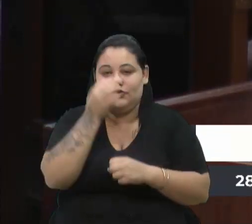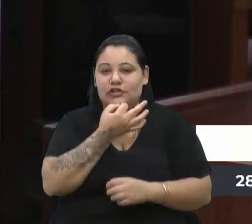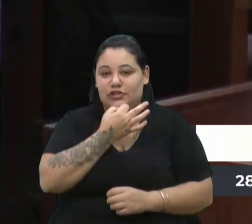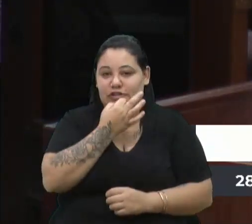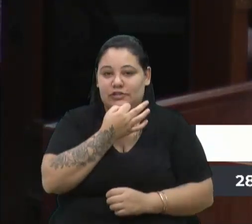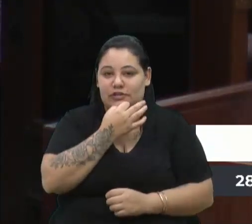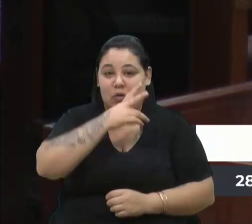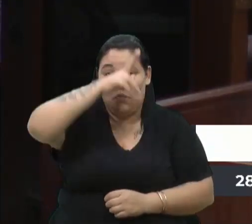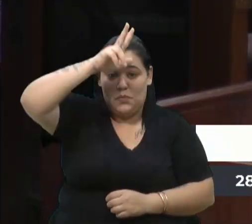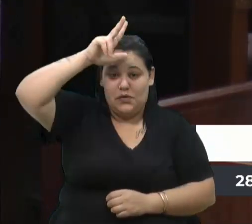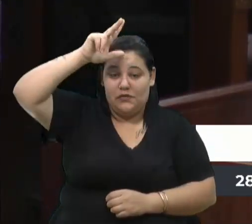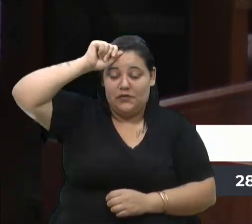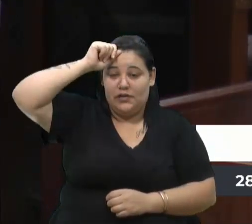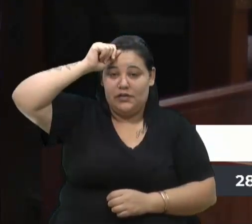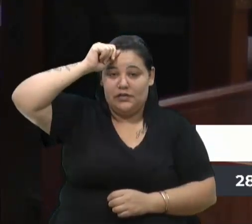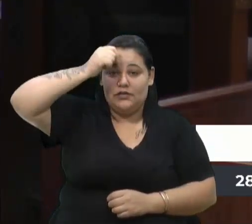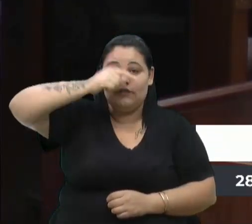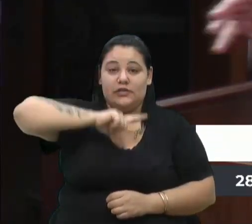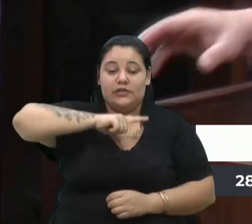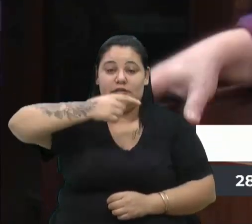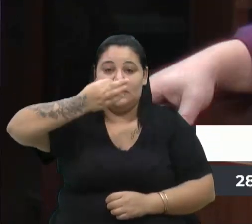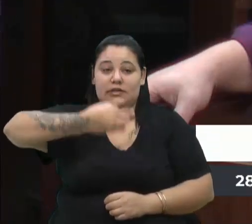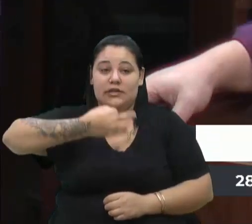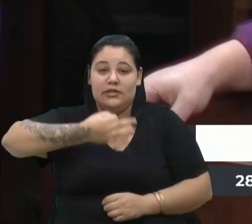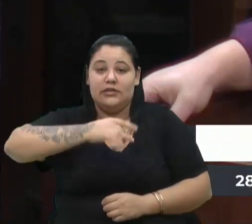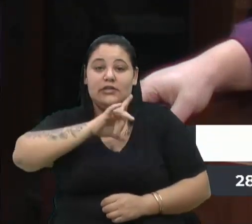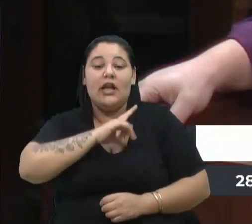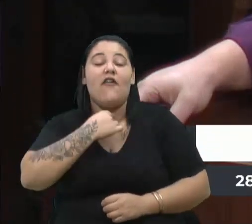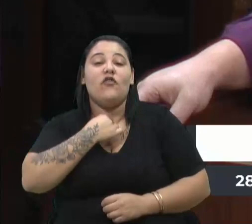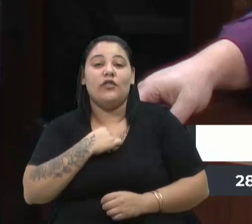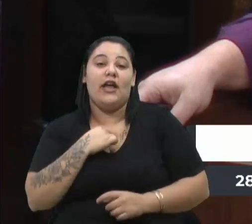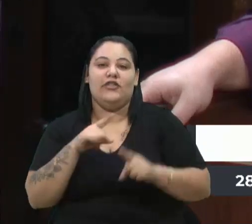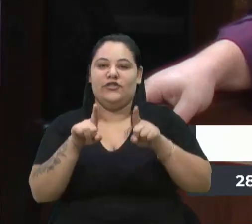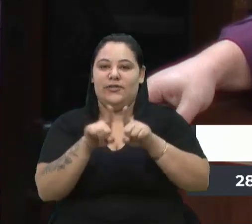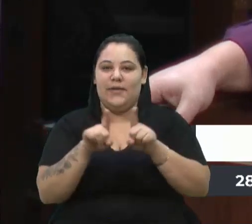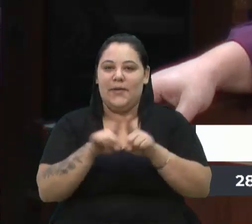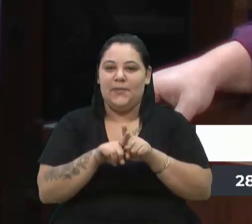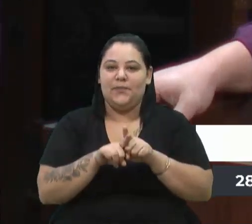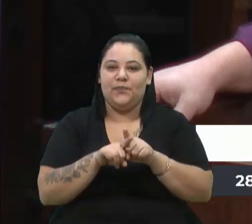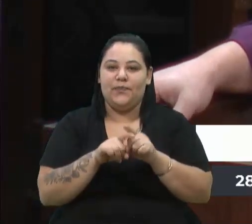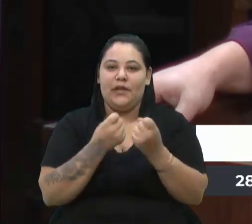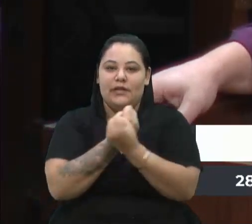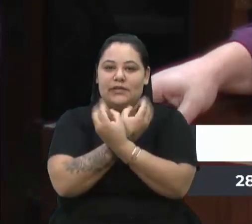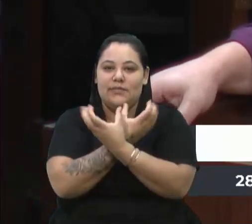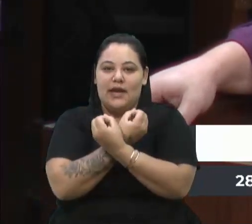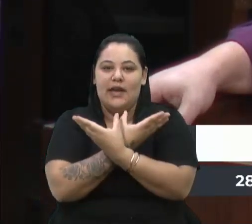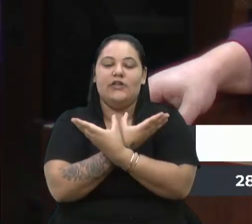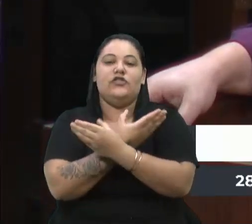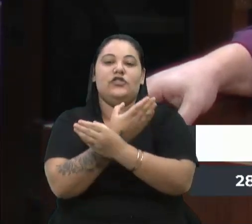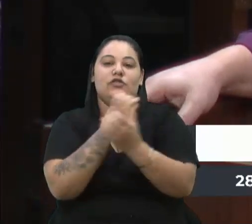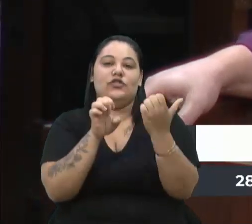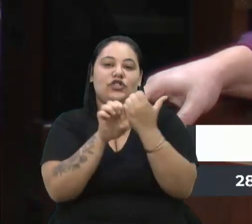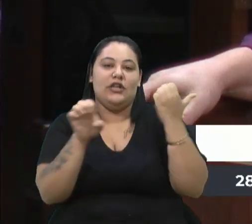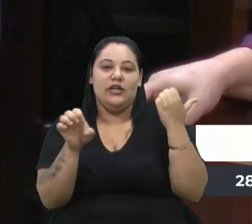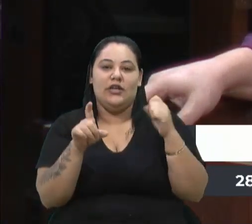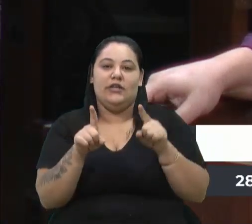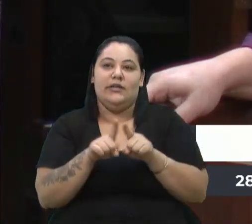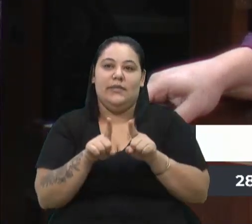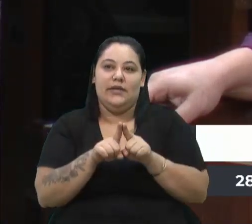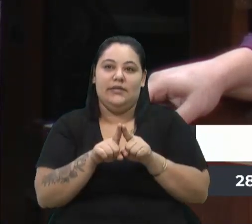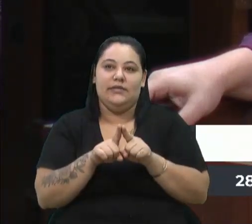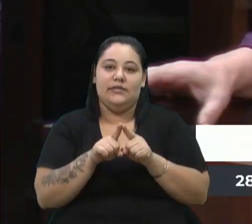prefeito está com certeza com esta vontade a esmédios, engenheiros, enfim,